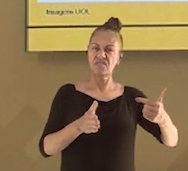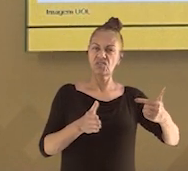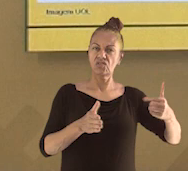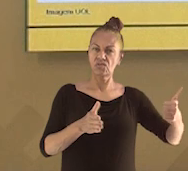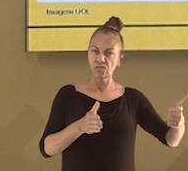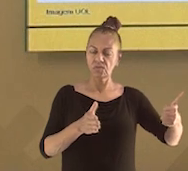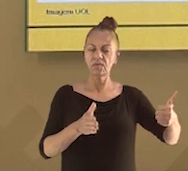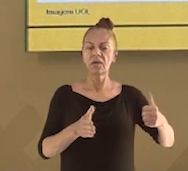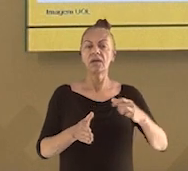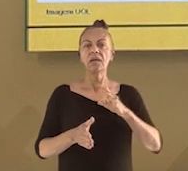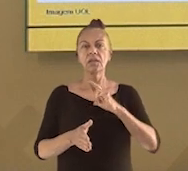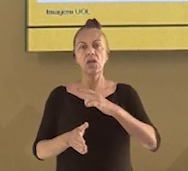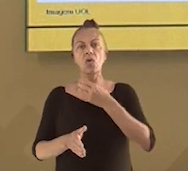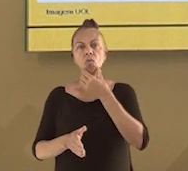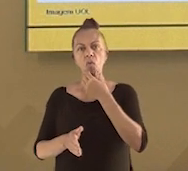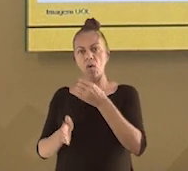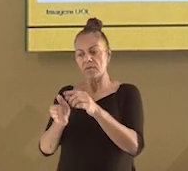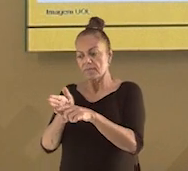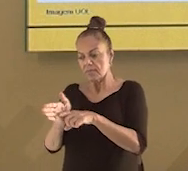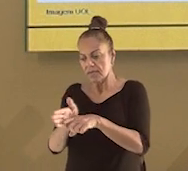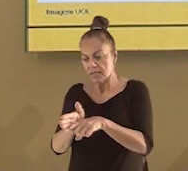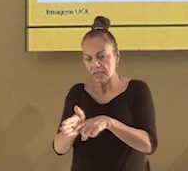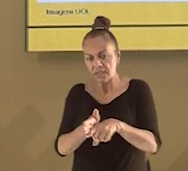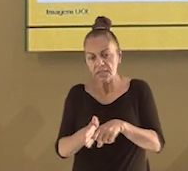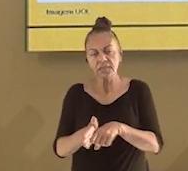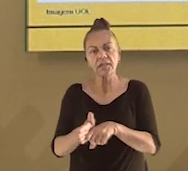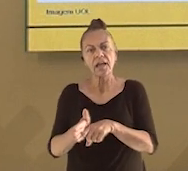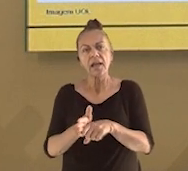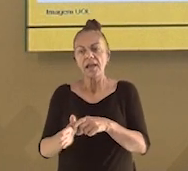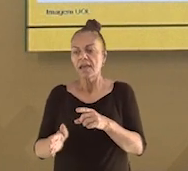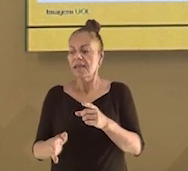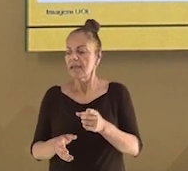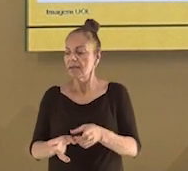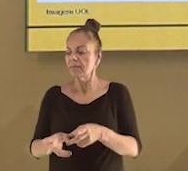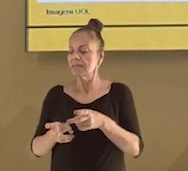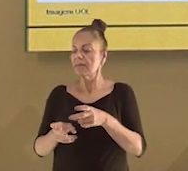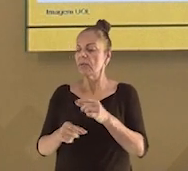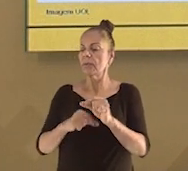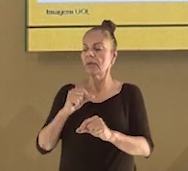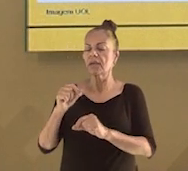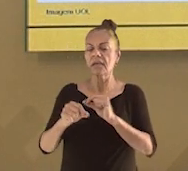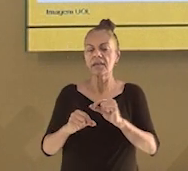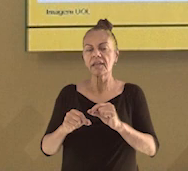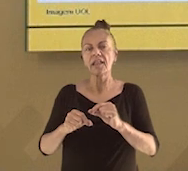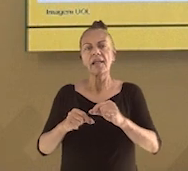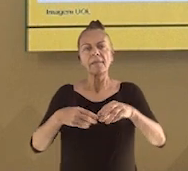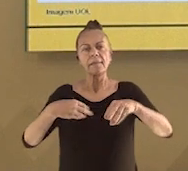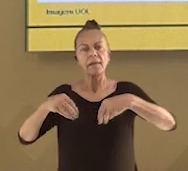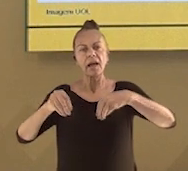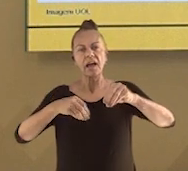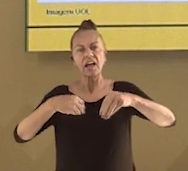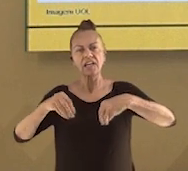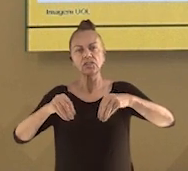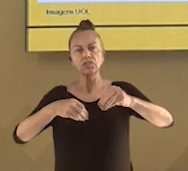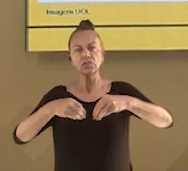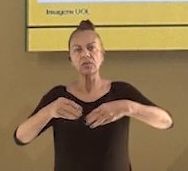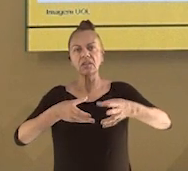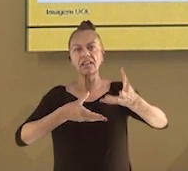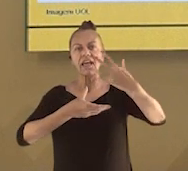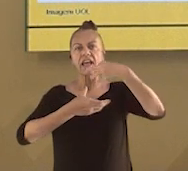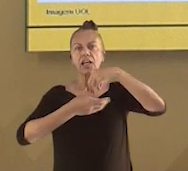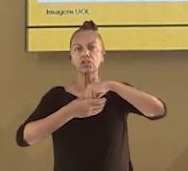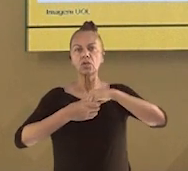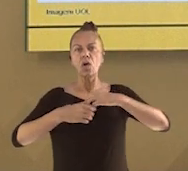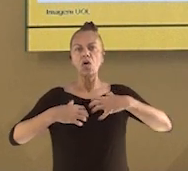2021, por um pesquisador chamado Luiz Amato, da Universidade de São Paulo, a USP, detectou pela